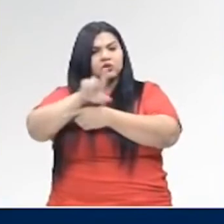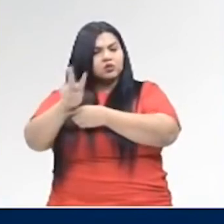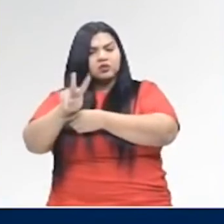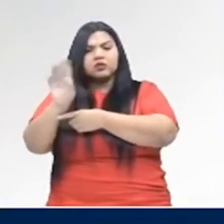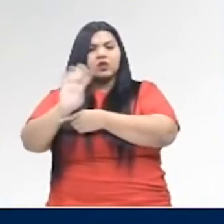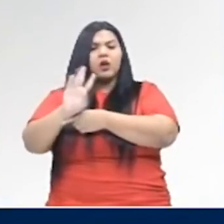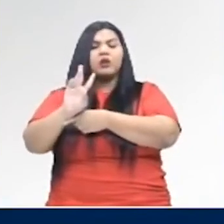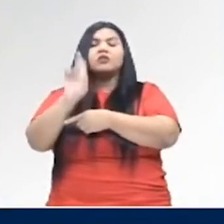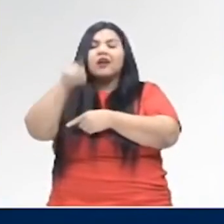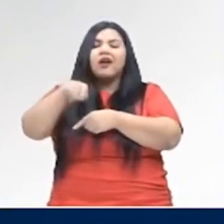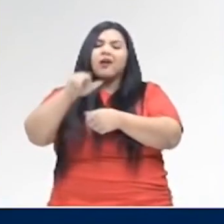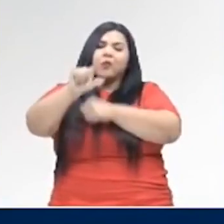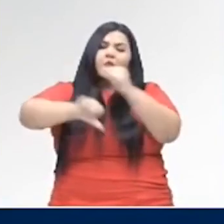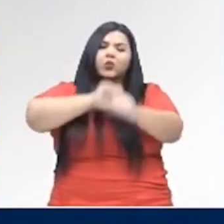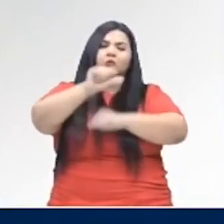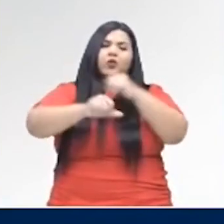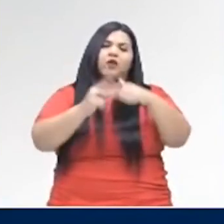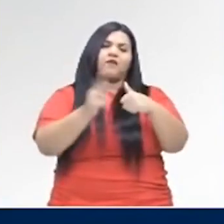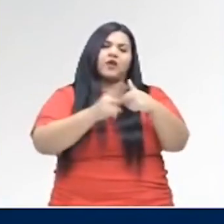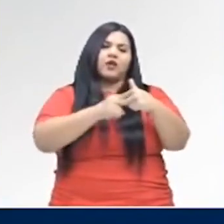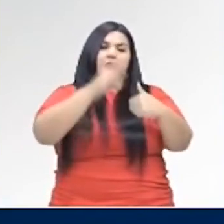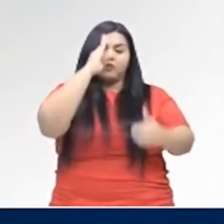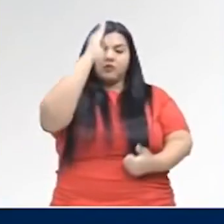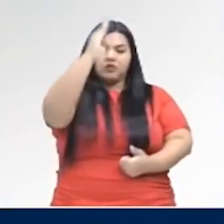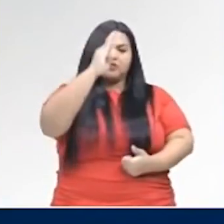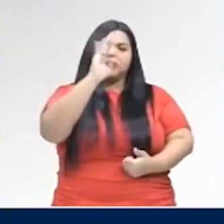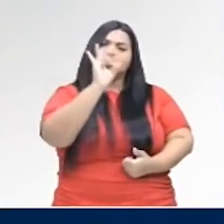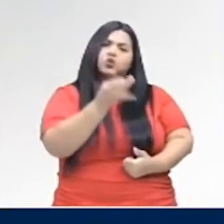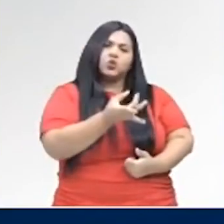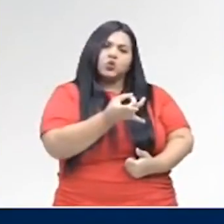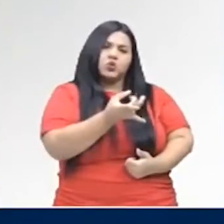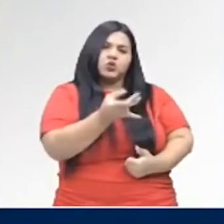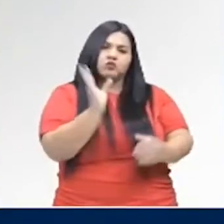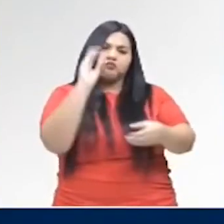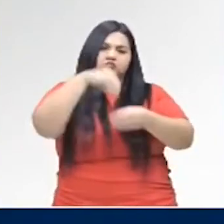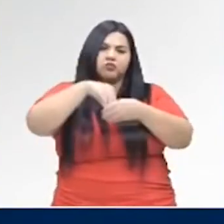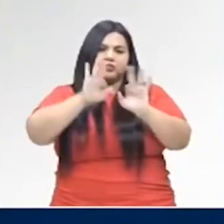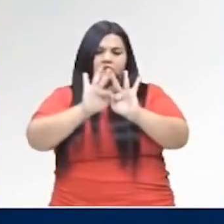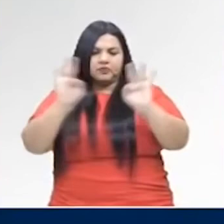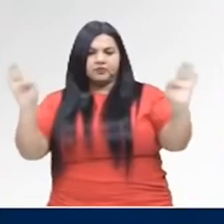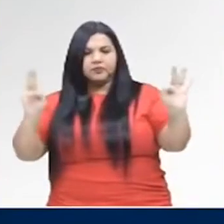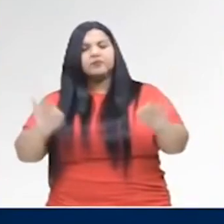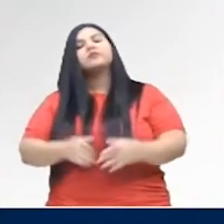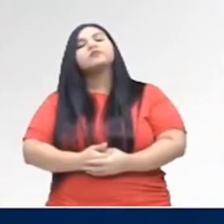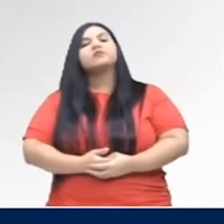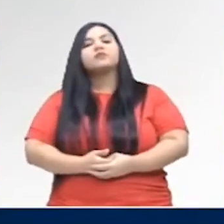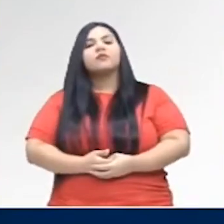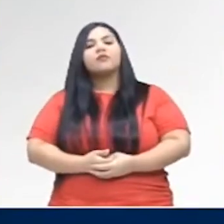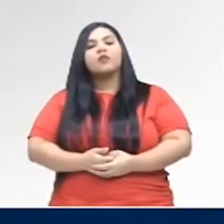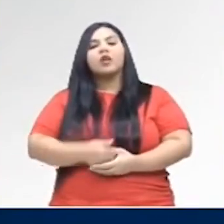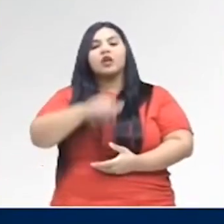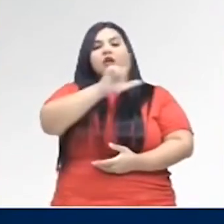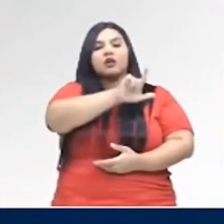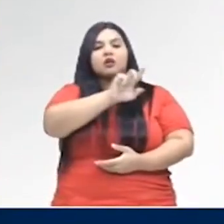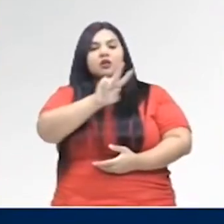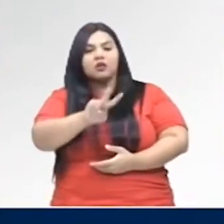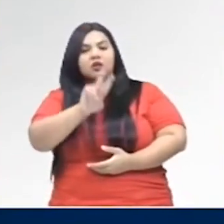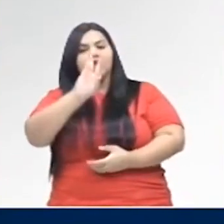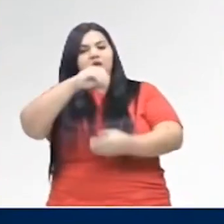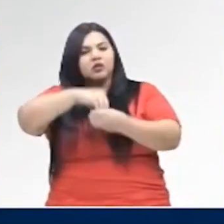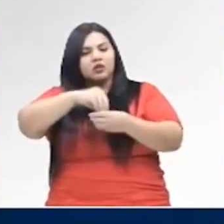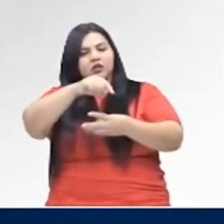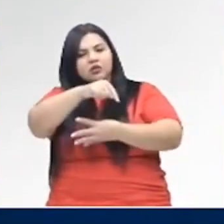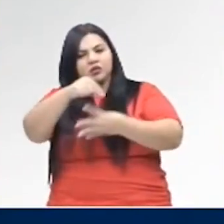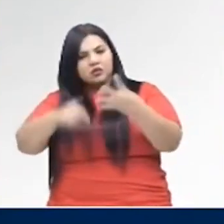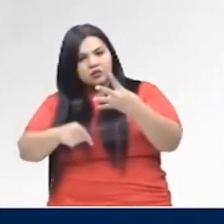está como verbo principal, sozinho ali e ele forma uma frase. Muito bem. Então, você já entendeu. A locução verbal, ela é composta de um verbo